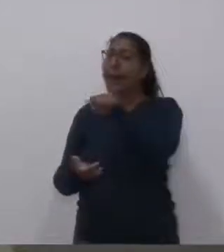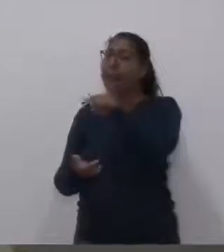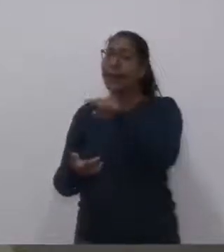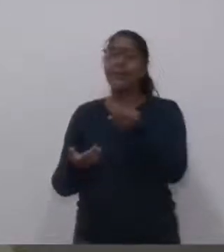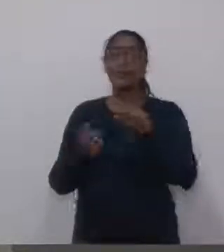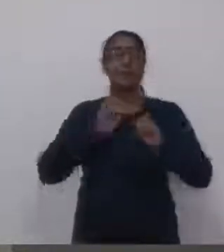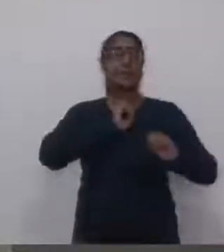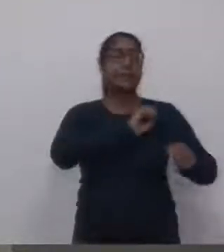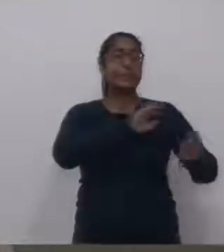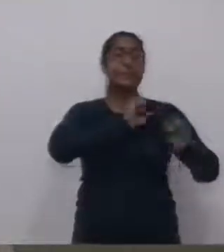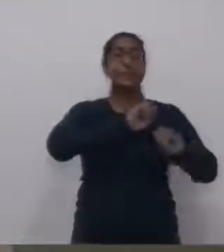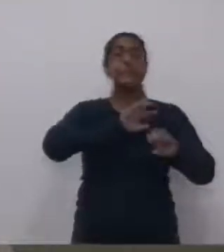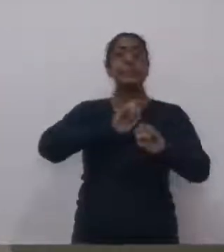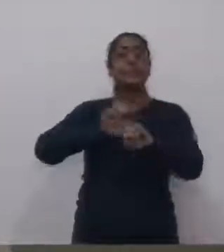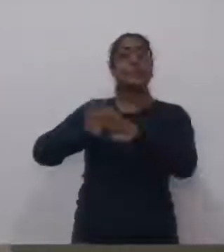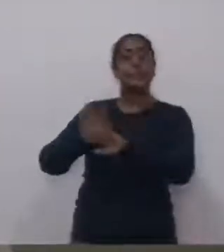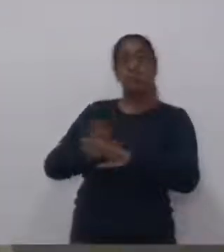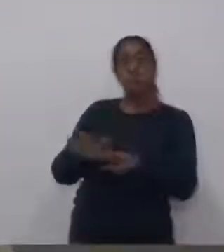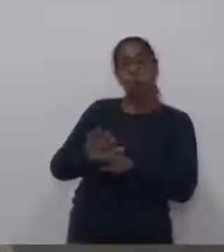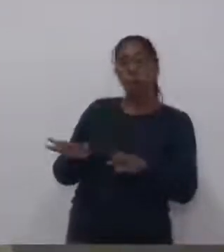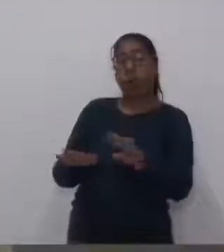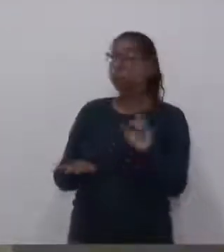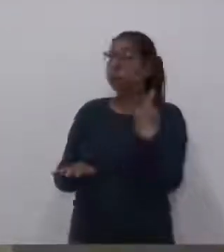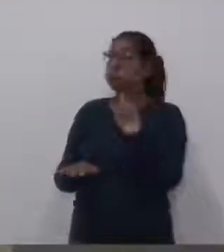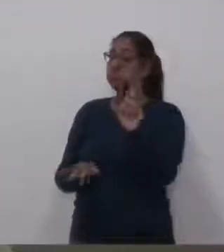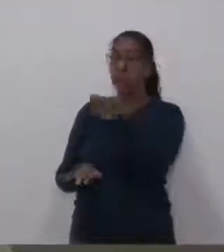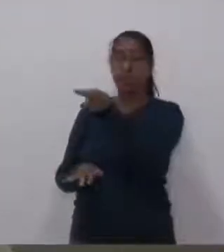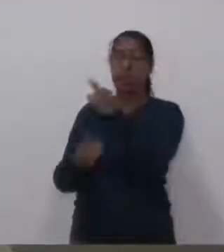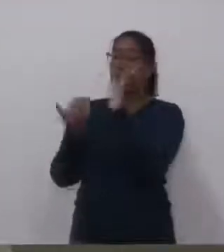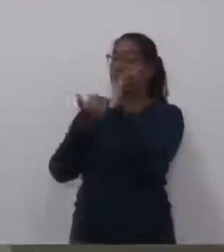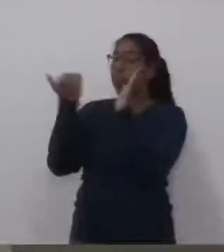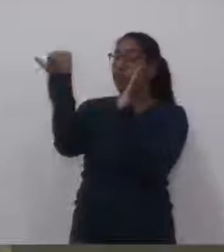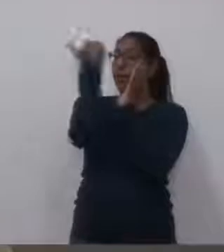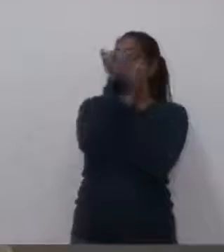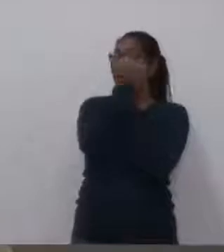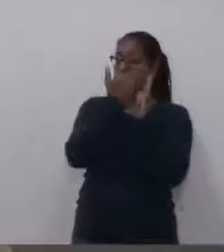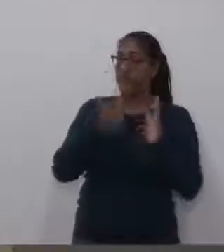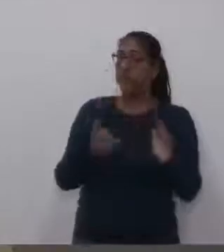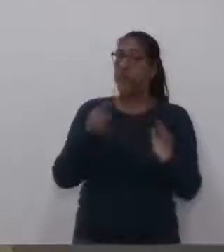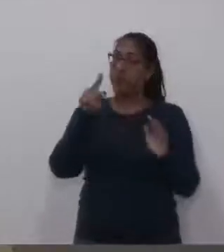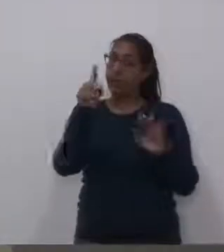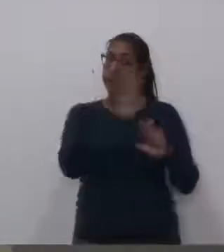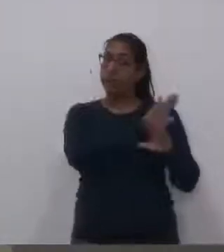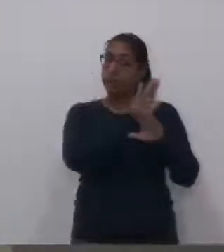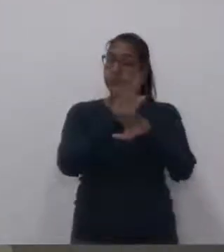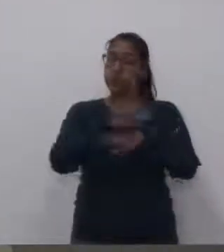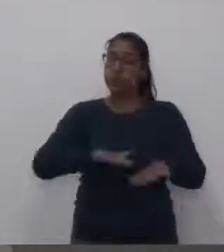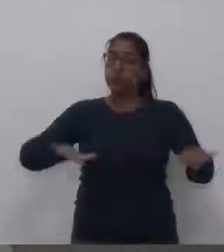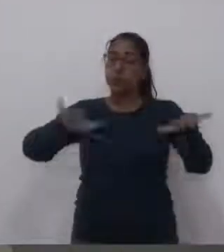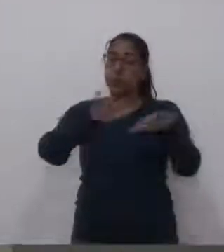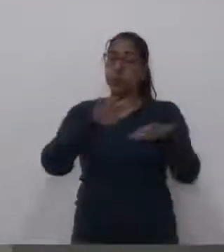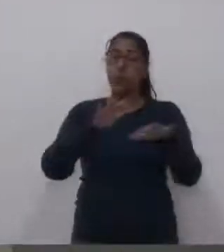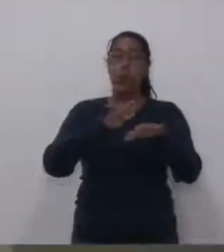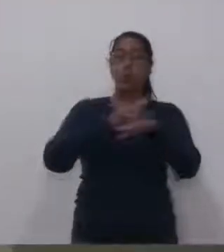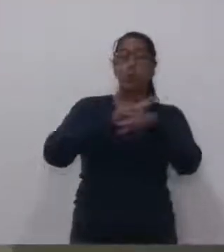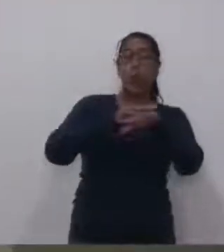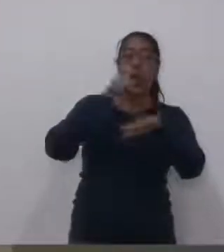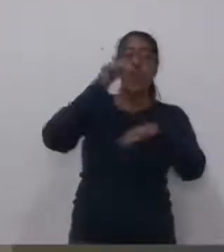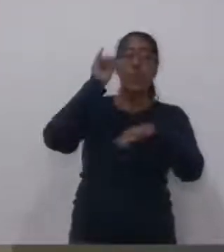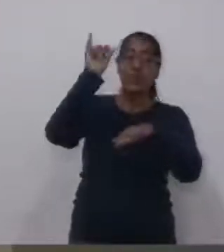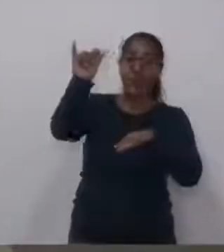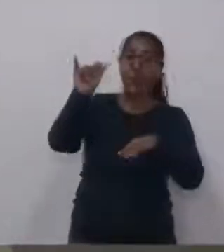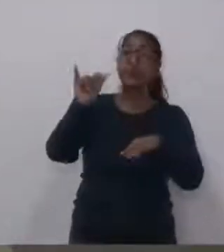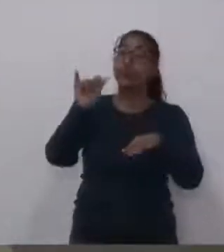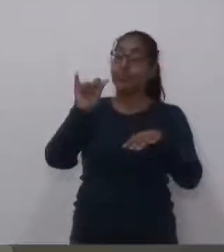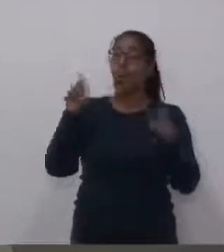só a obrigação dela de professora. E numa área fundamental, essa da prevenção em relação à saúde, né, nos dias de hoje, que a gente vê muitos